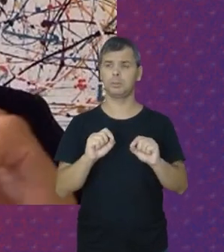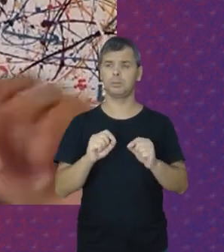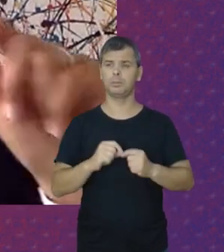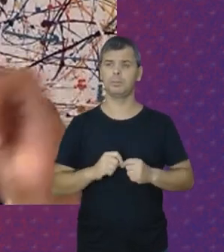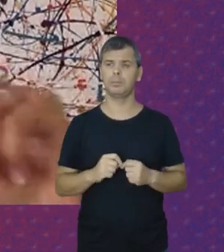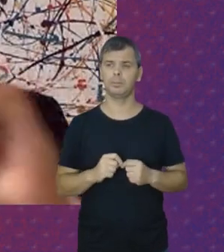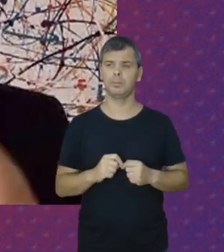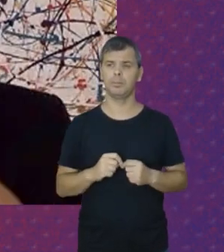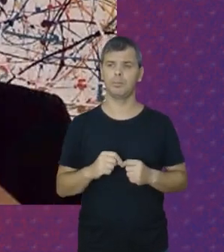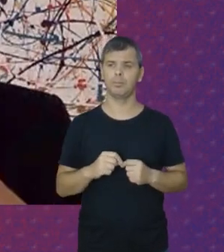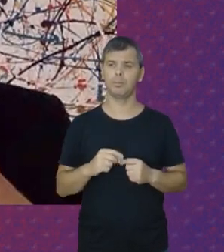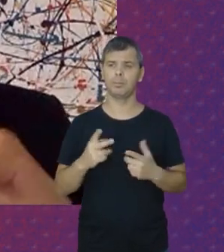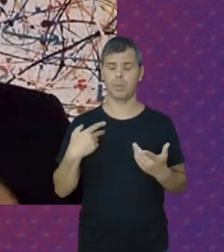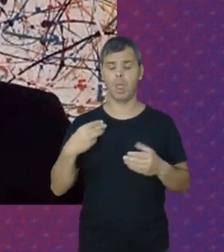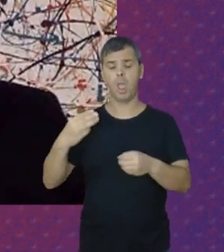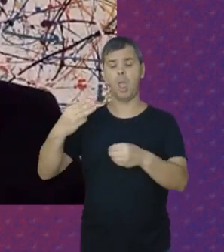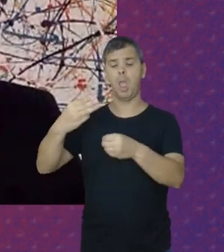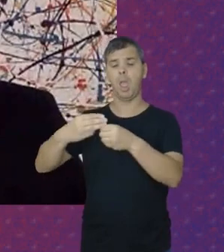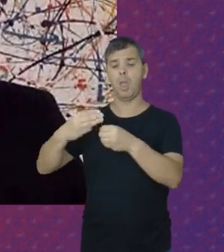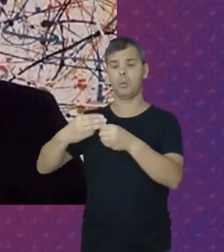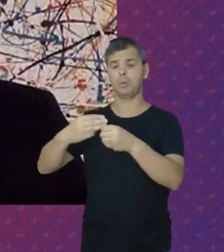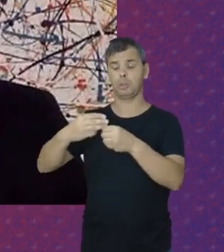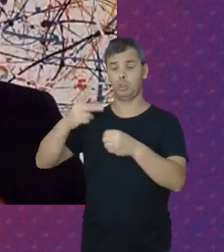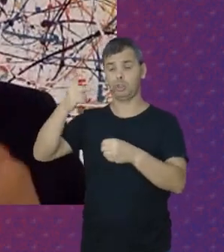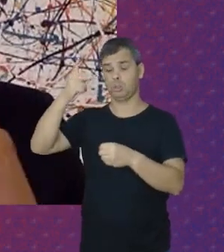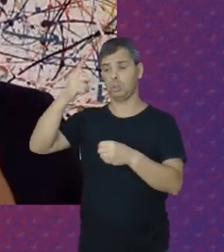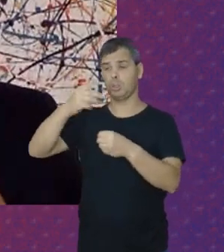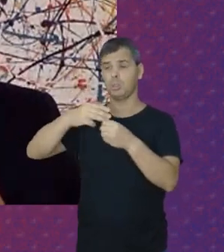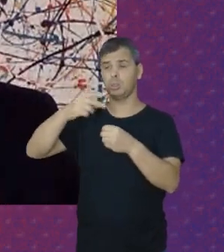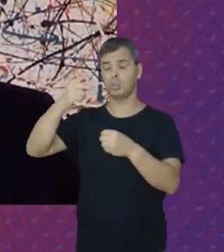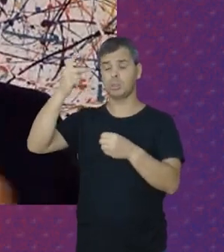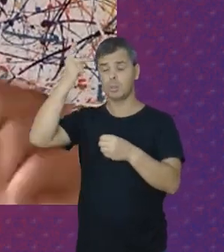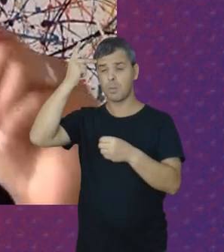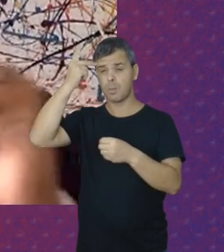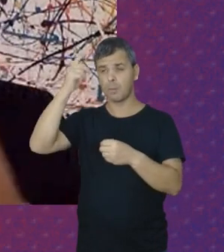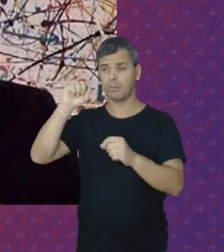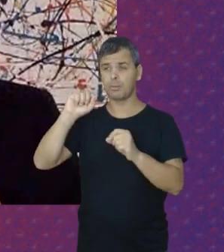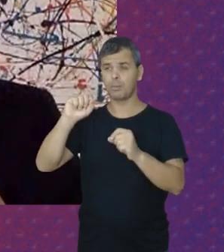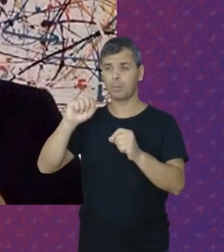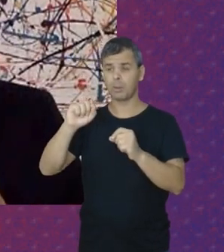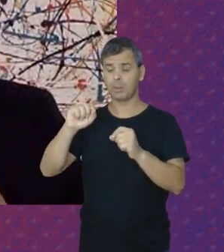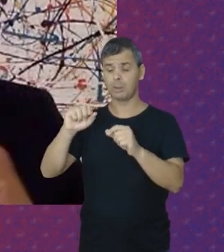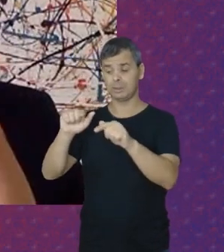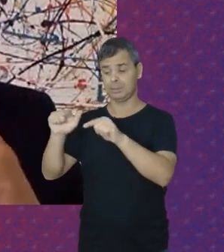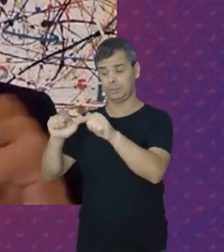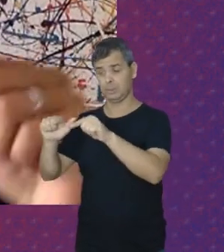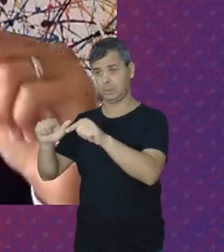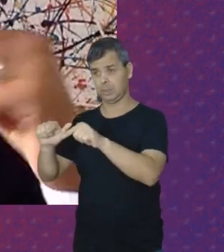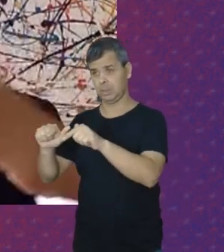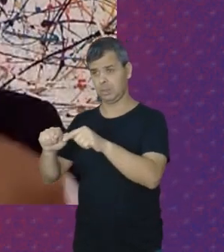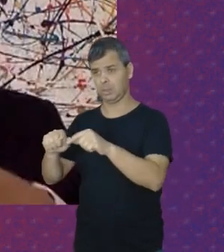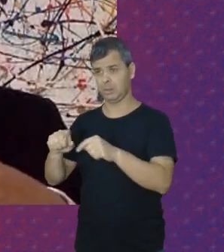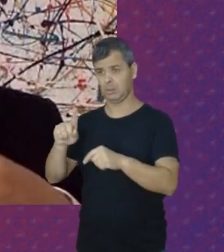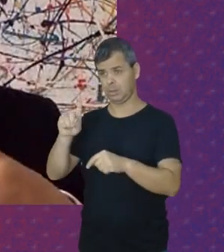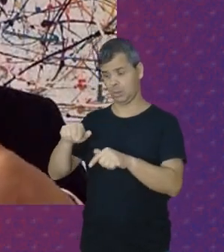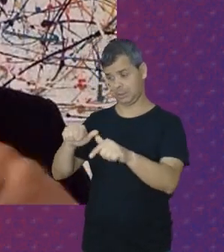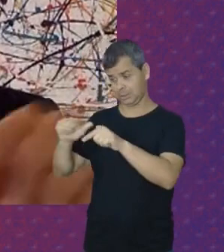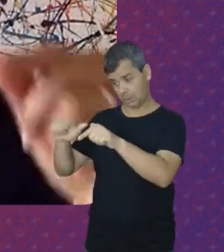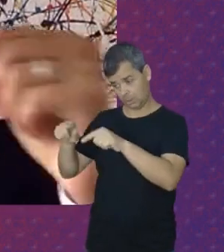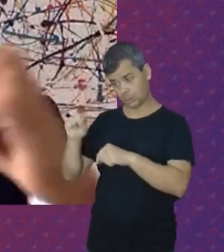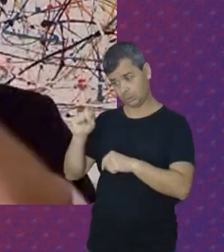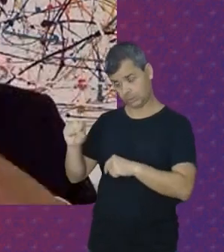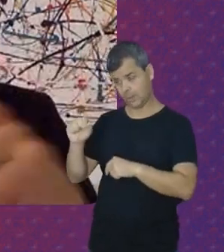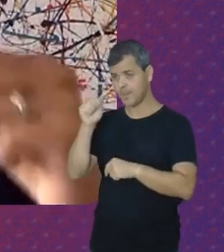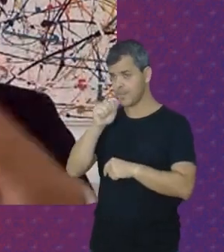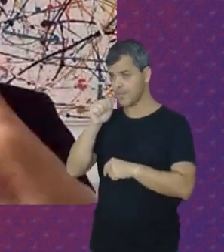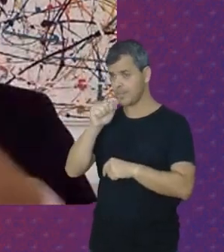a postura Municipal De São Paulo Estabelecia Que empregados Que Trabalhadoras